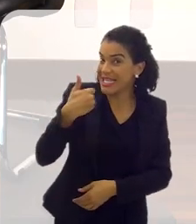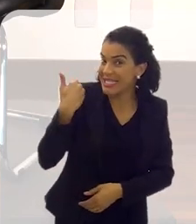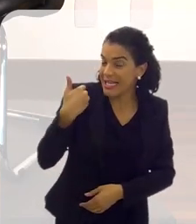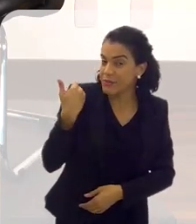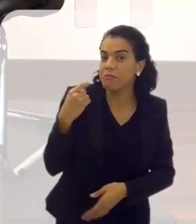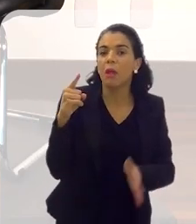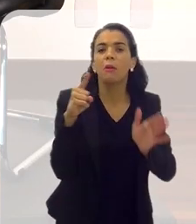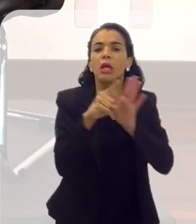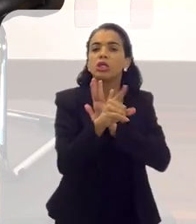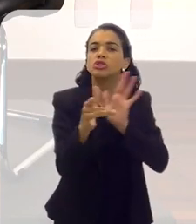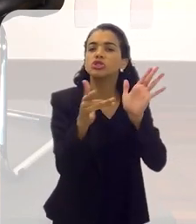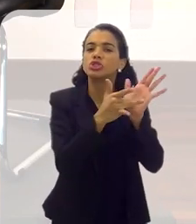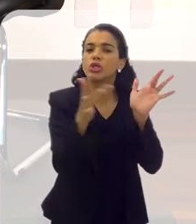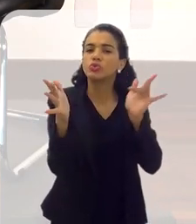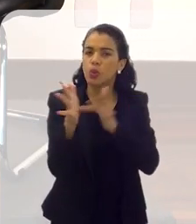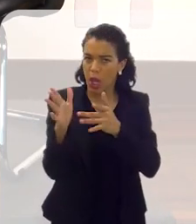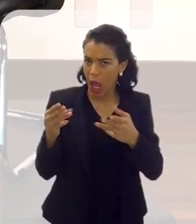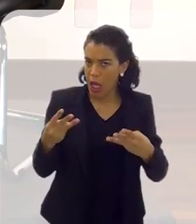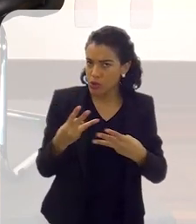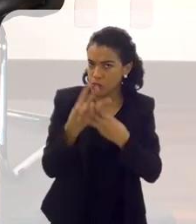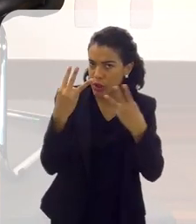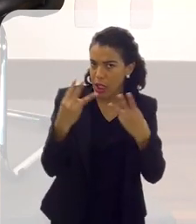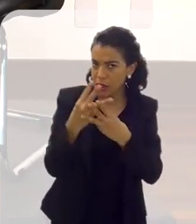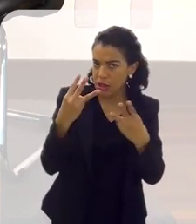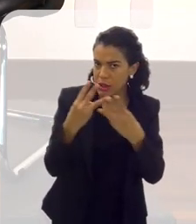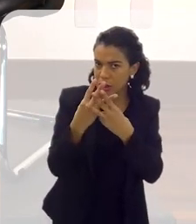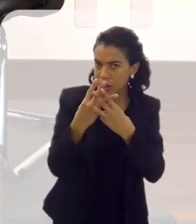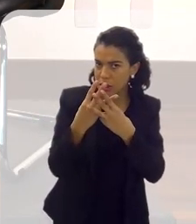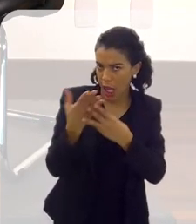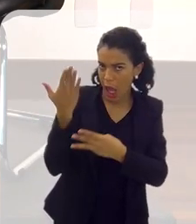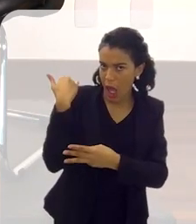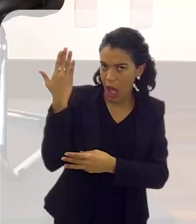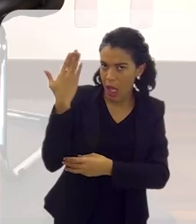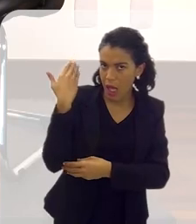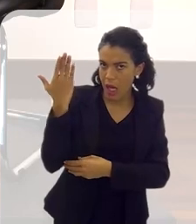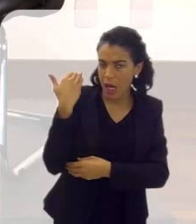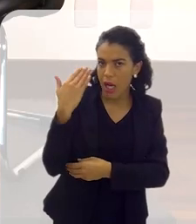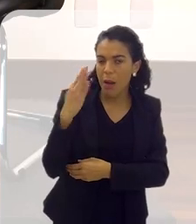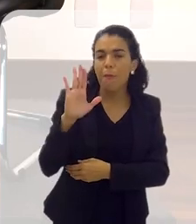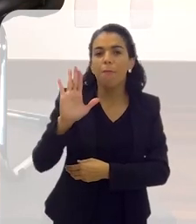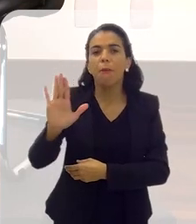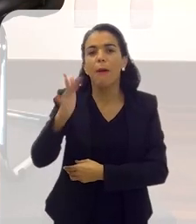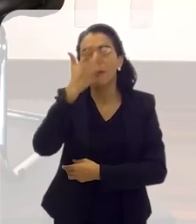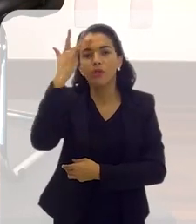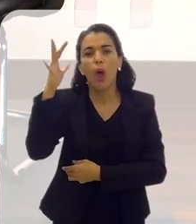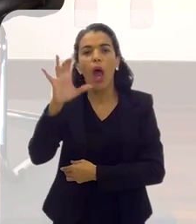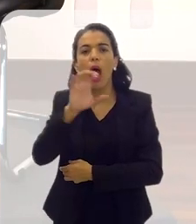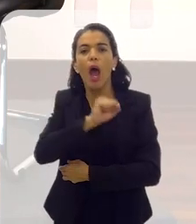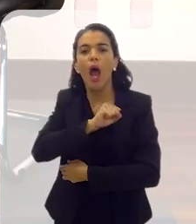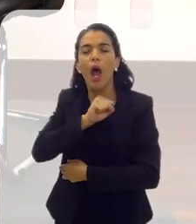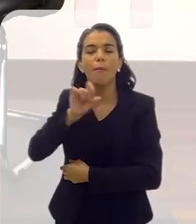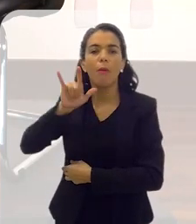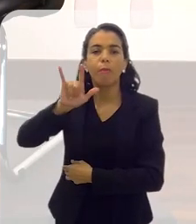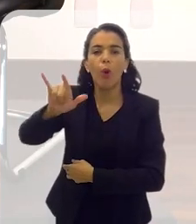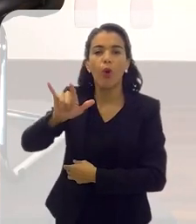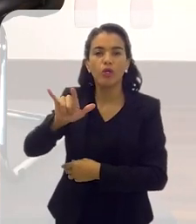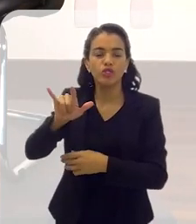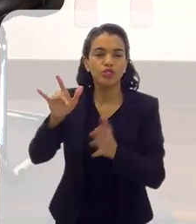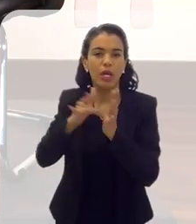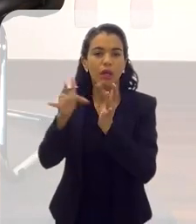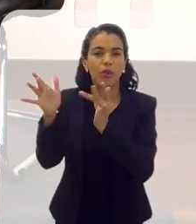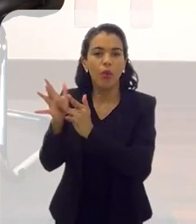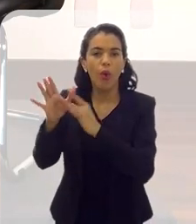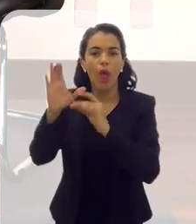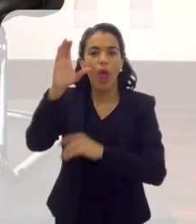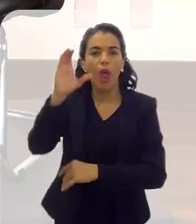seis anos. Mas Jesus era judeu, era. Mas quem adora o Jesus é o católico. Falei,